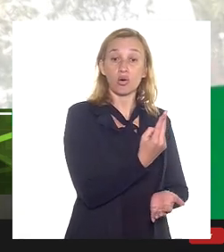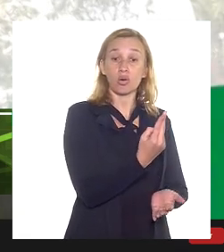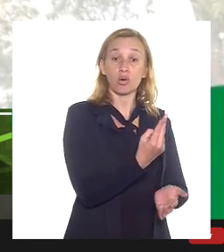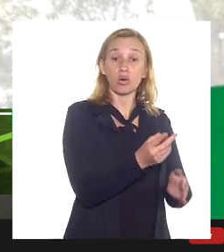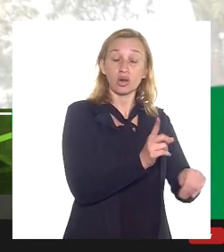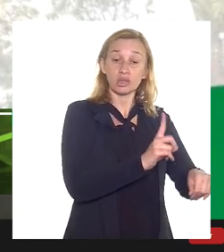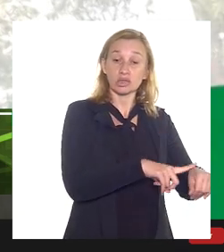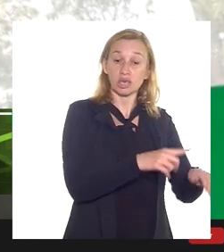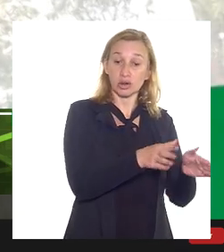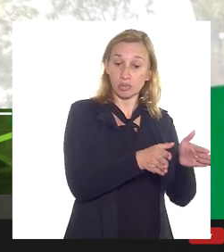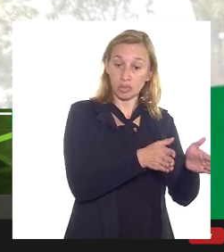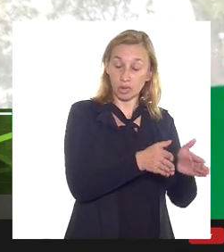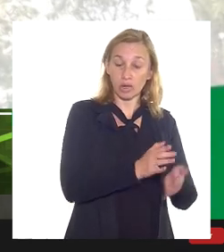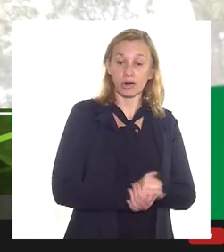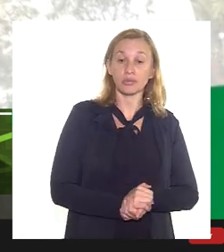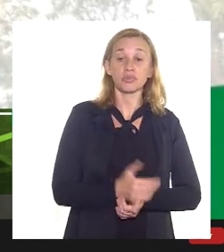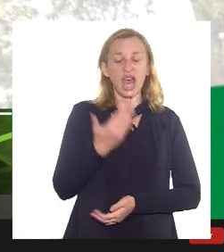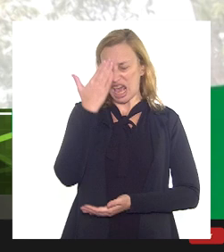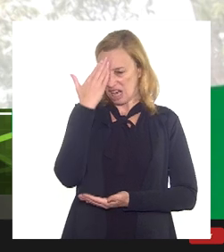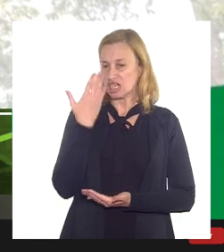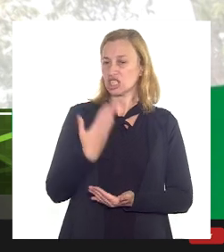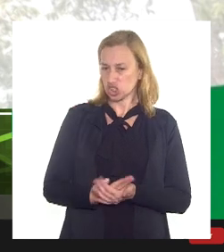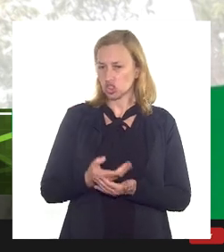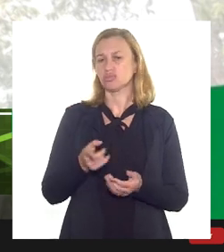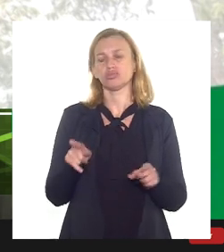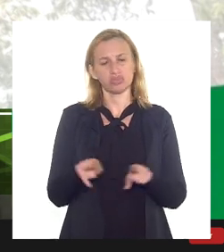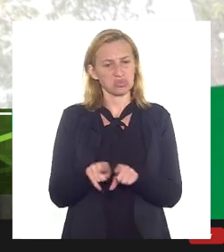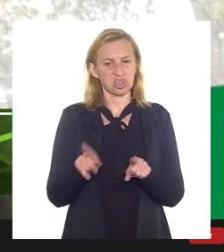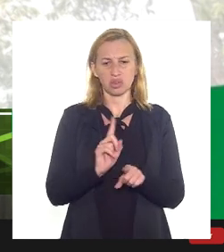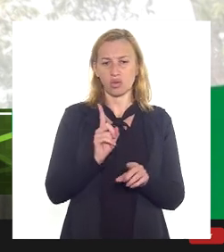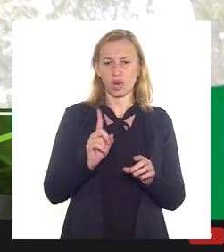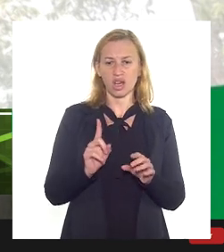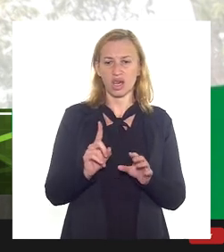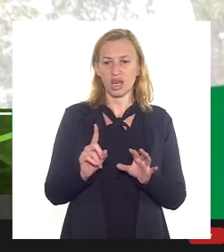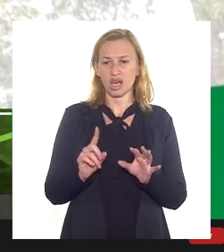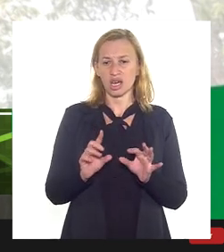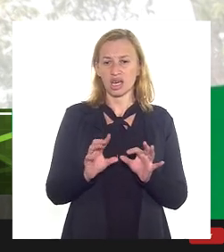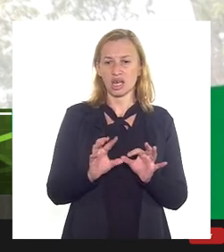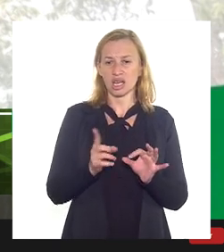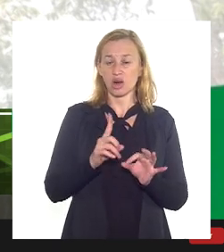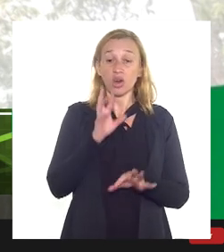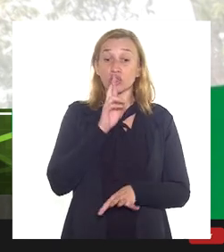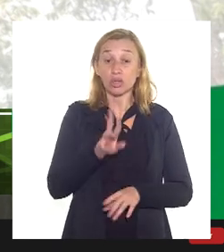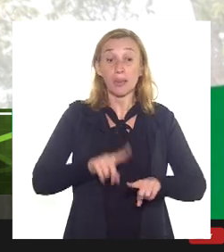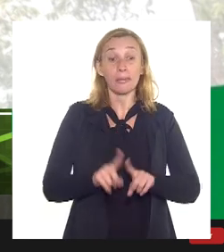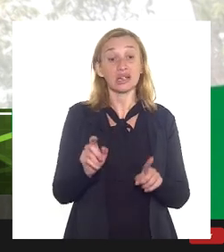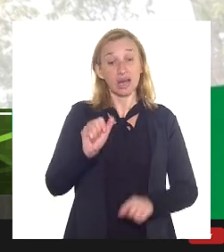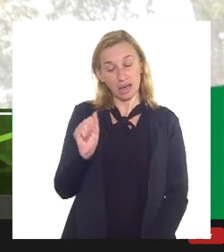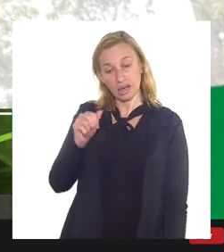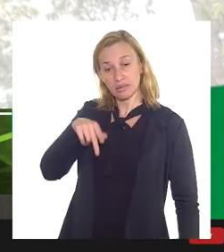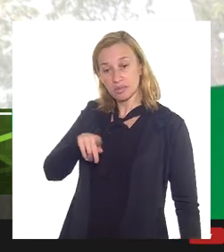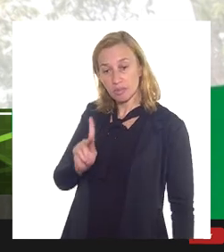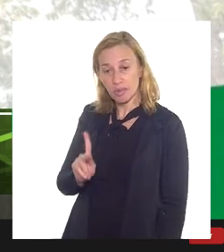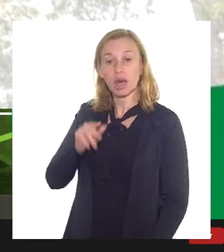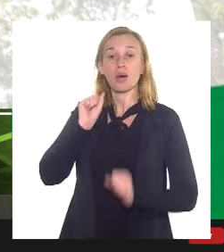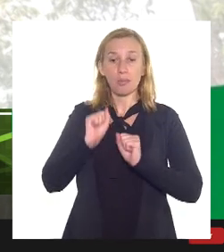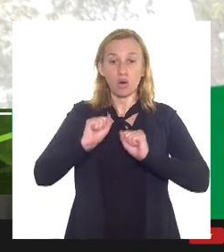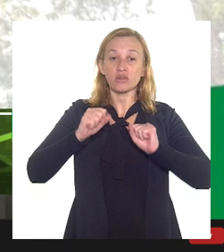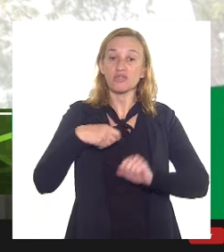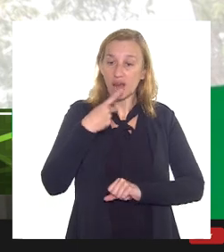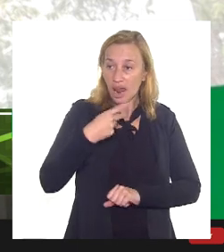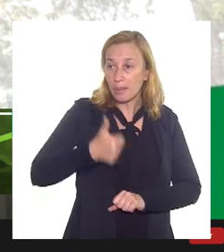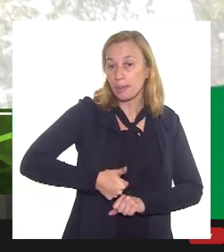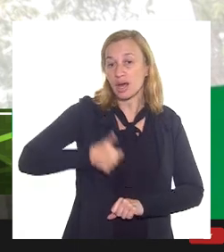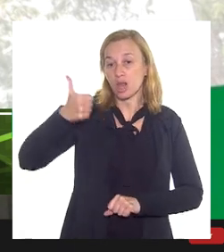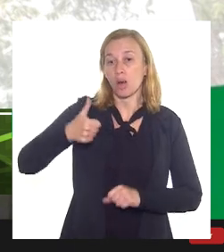acredito também e aqui não é querer me distanciar da resposta mas eu acho que a ANP pode esclarecer com